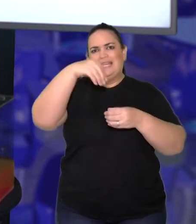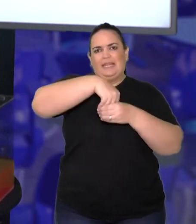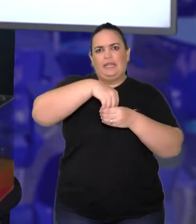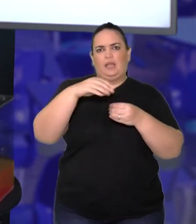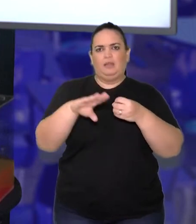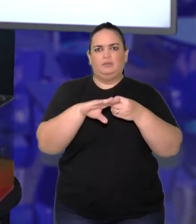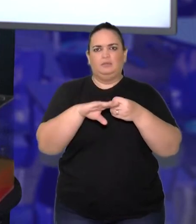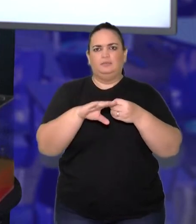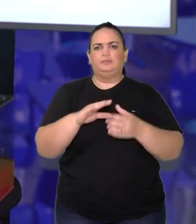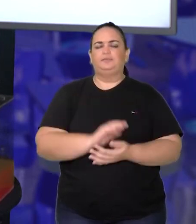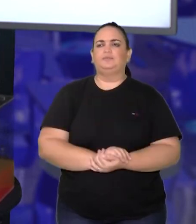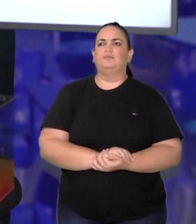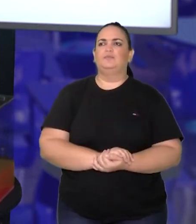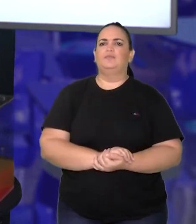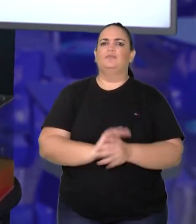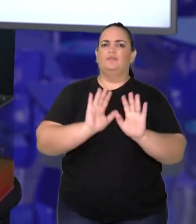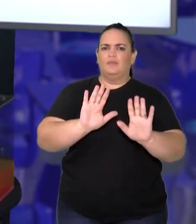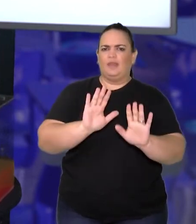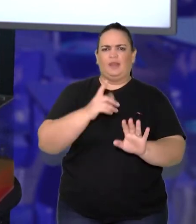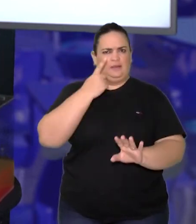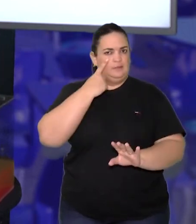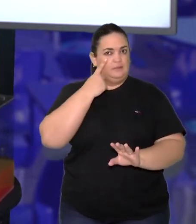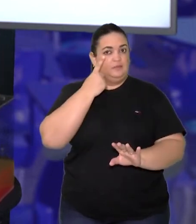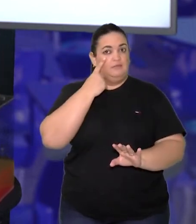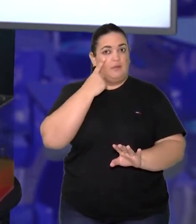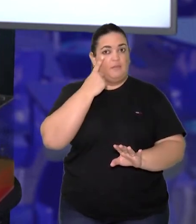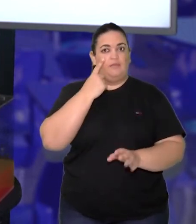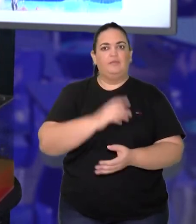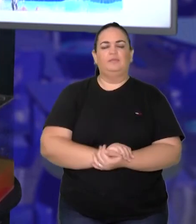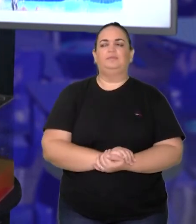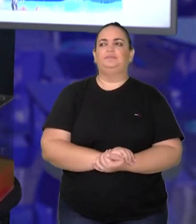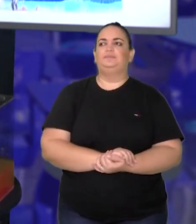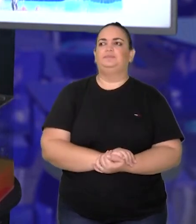Vamos verificar uma situação do nosso senso comum.